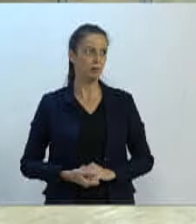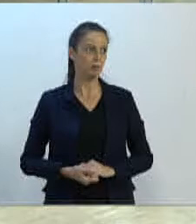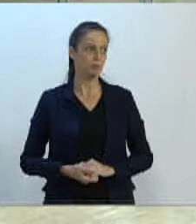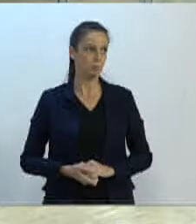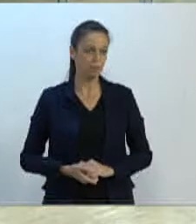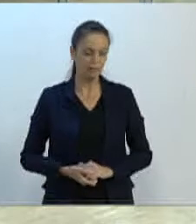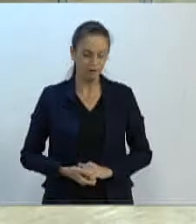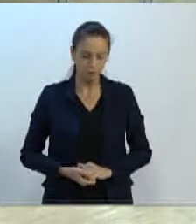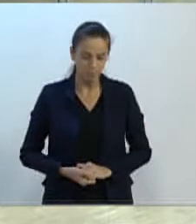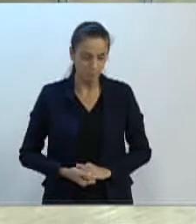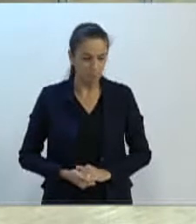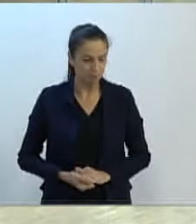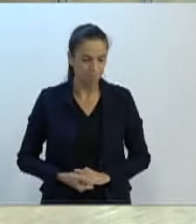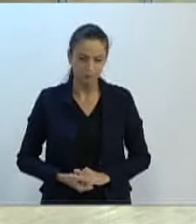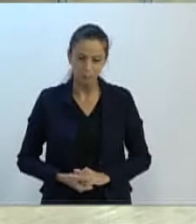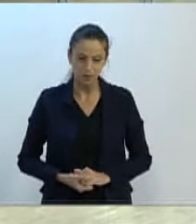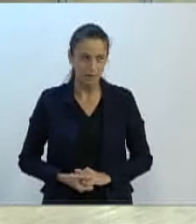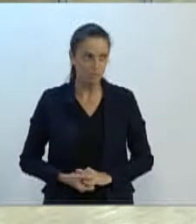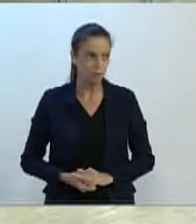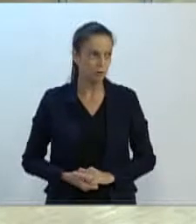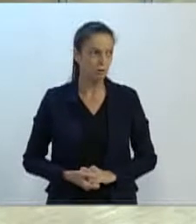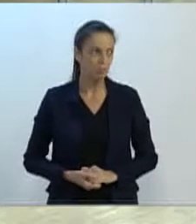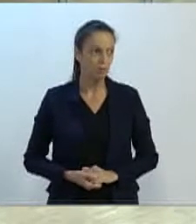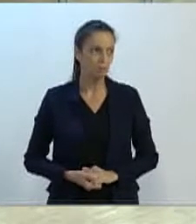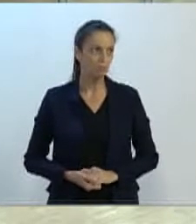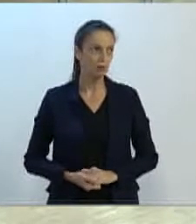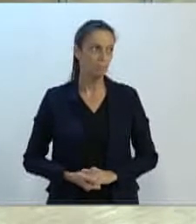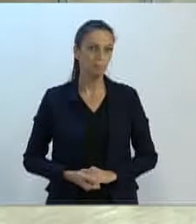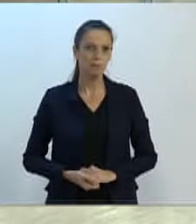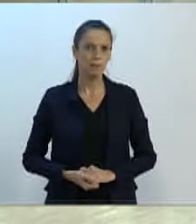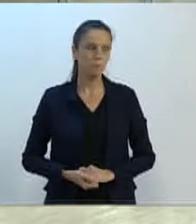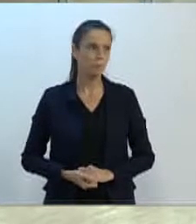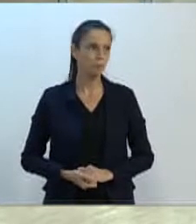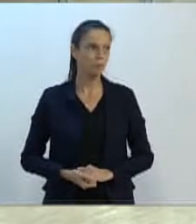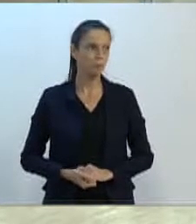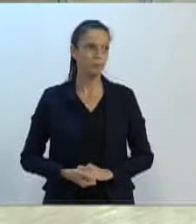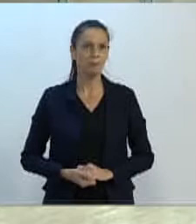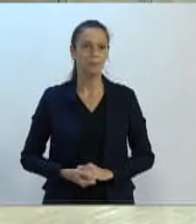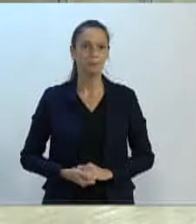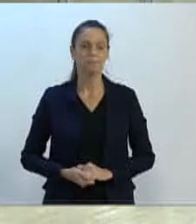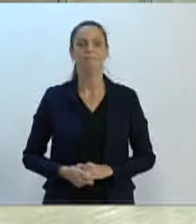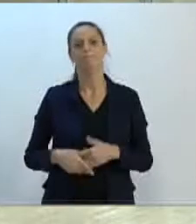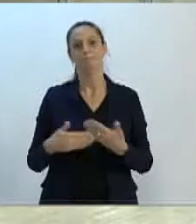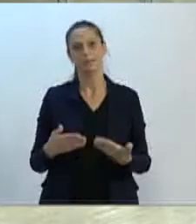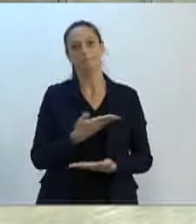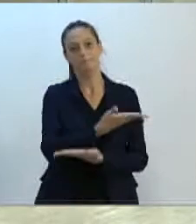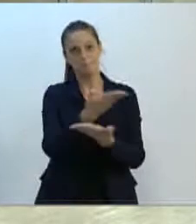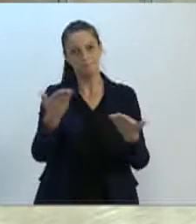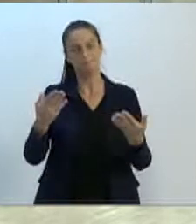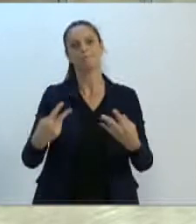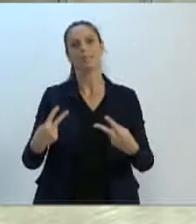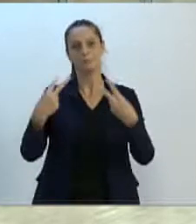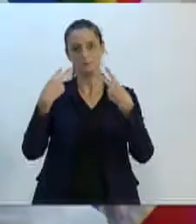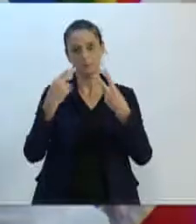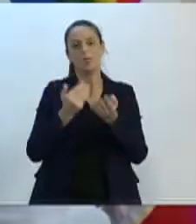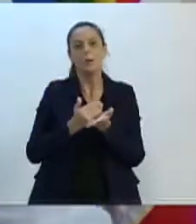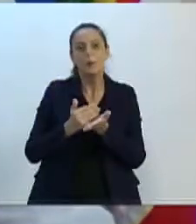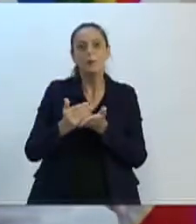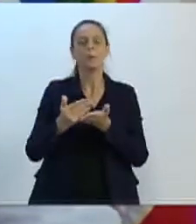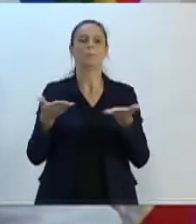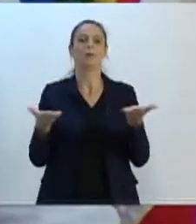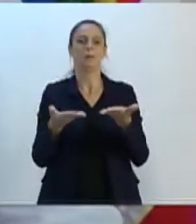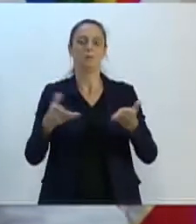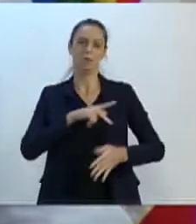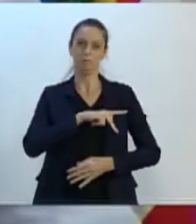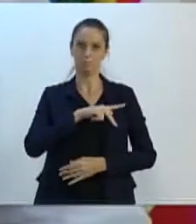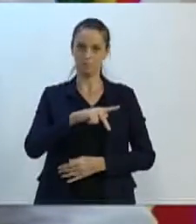Senhor presidente e demais vereadores, nossa comunidade que nos assiste, gostaria de, inicialmente, senhor presidente,